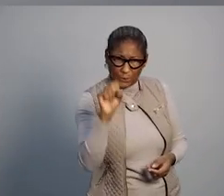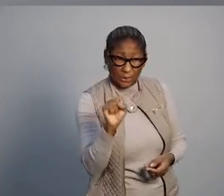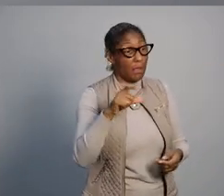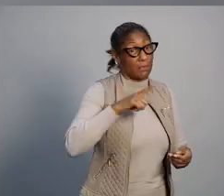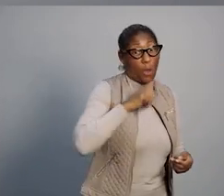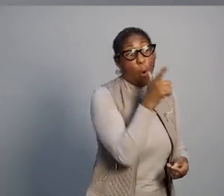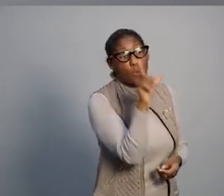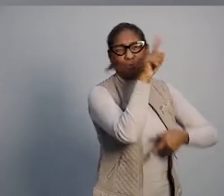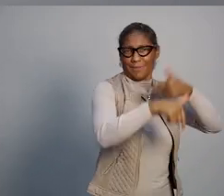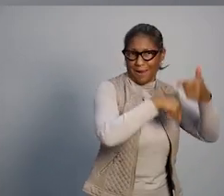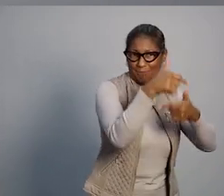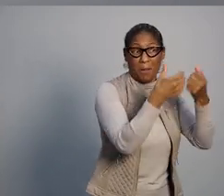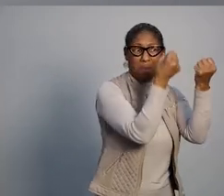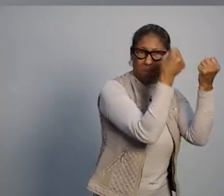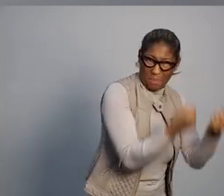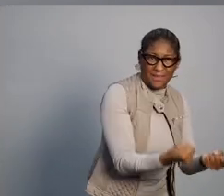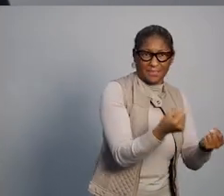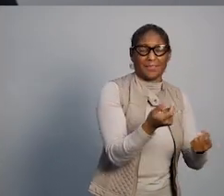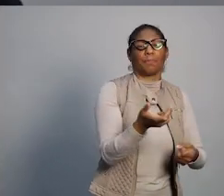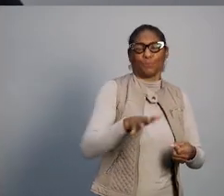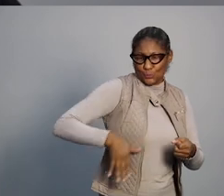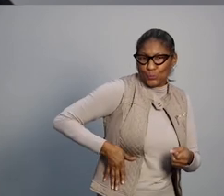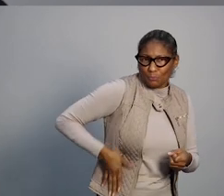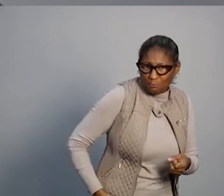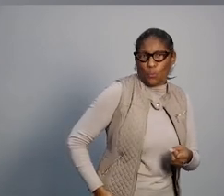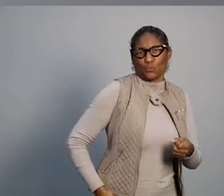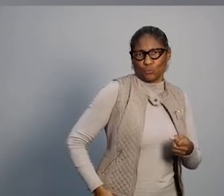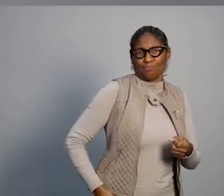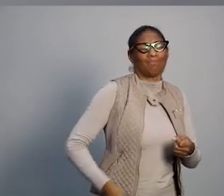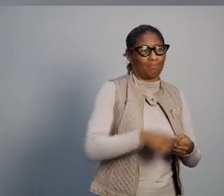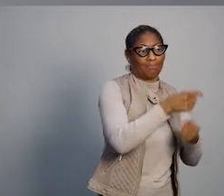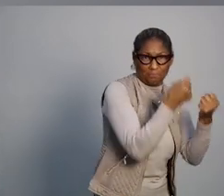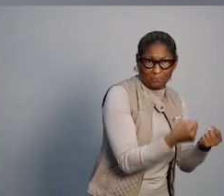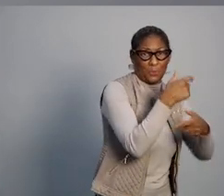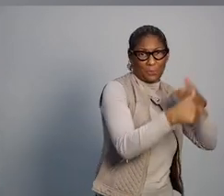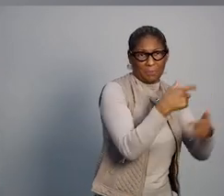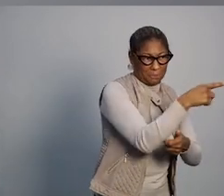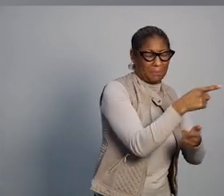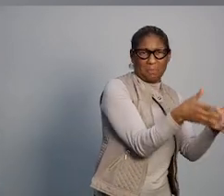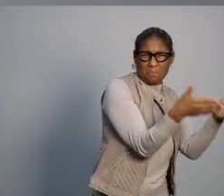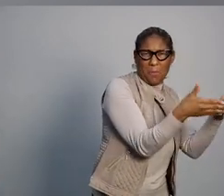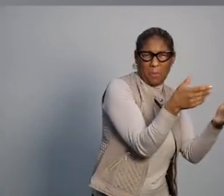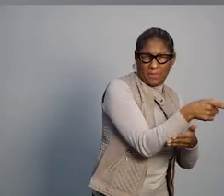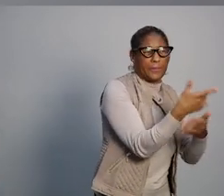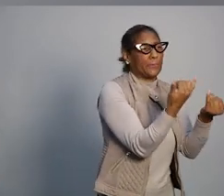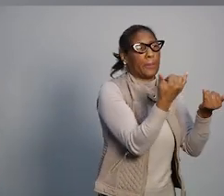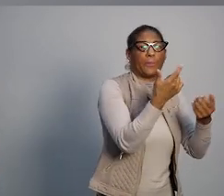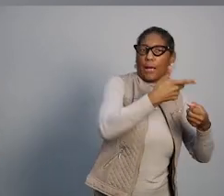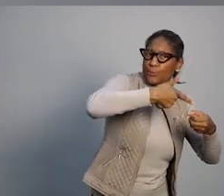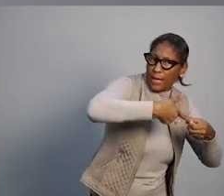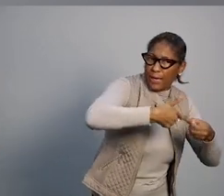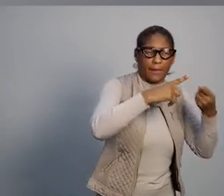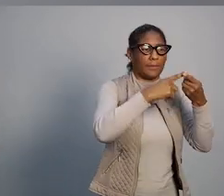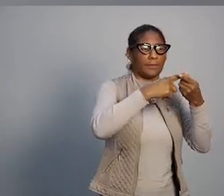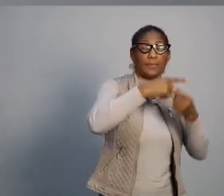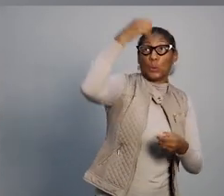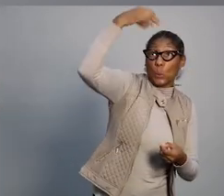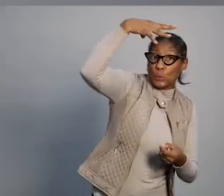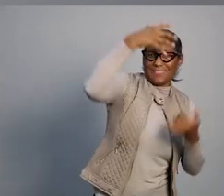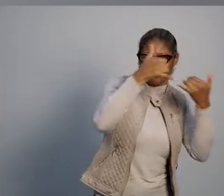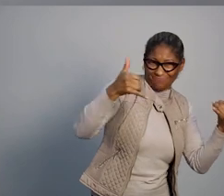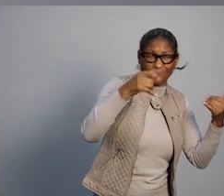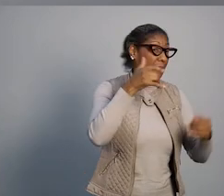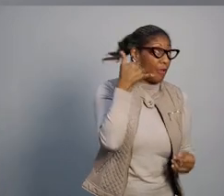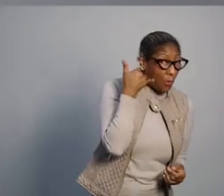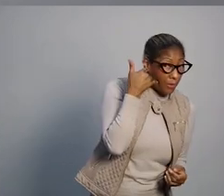há outros itens e serviços que também pesam no bolso dos mais pobres e são muito tributados, como combustíveis,